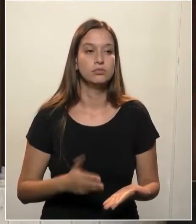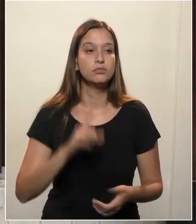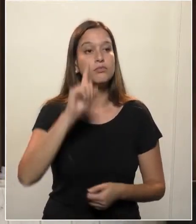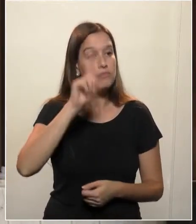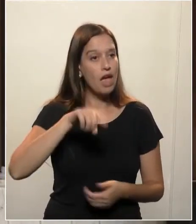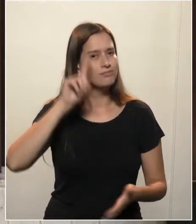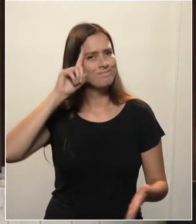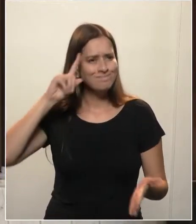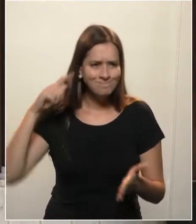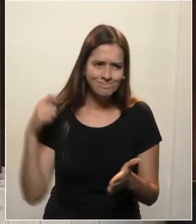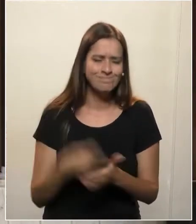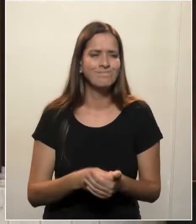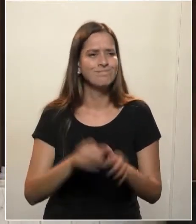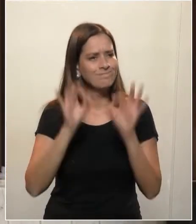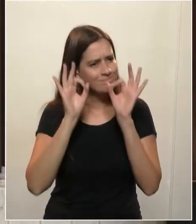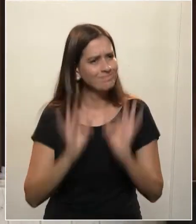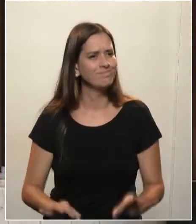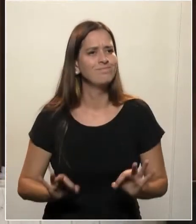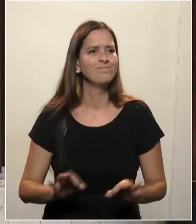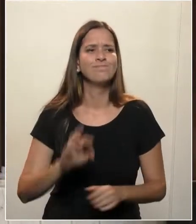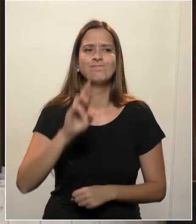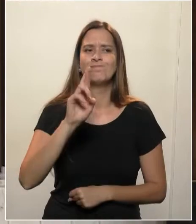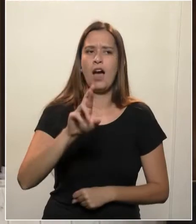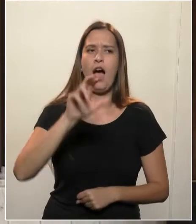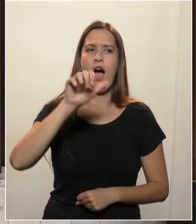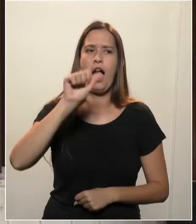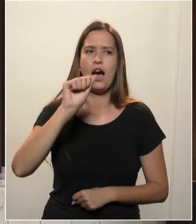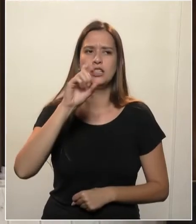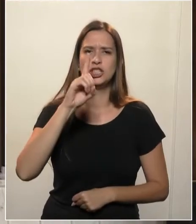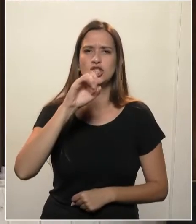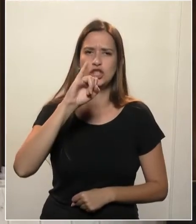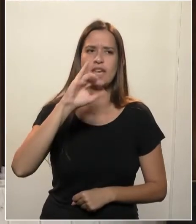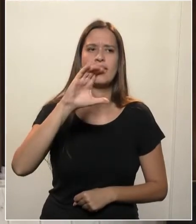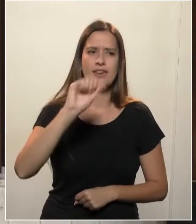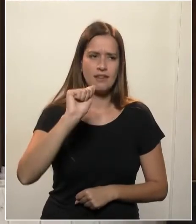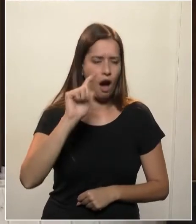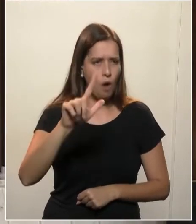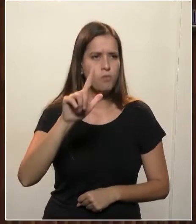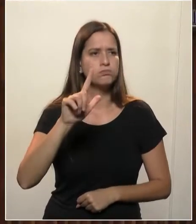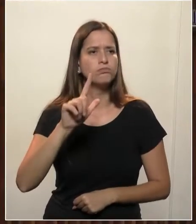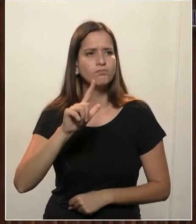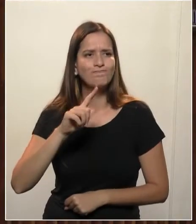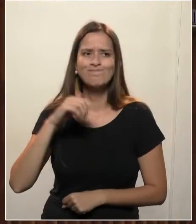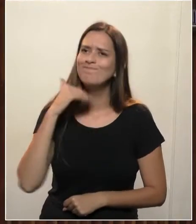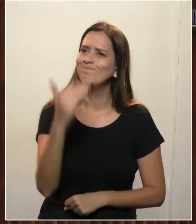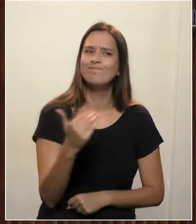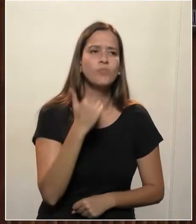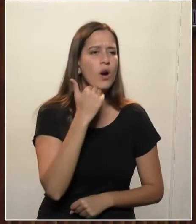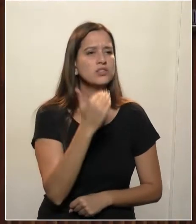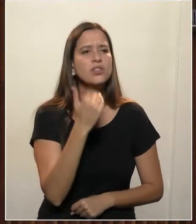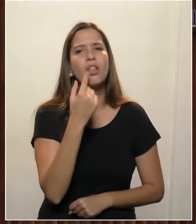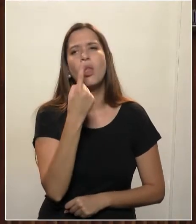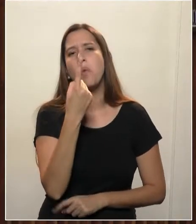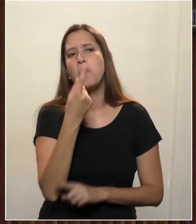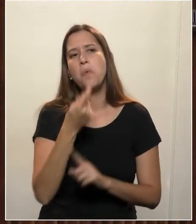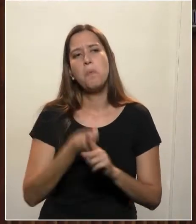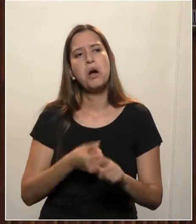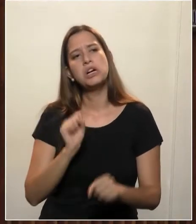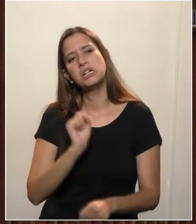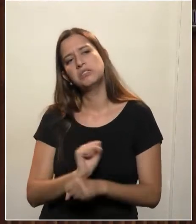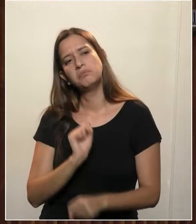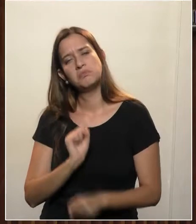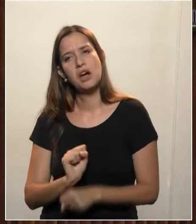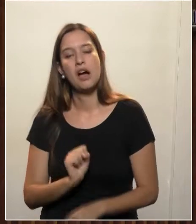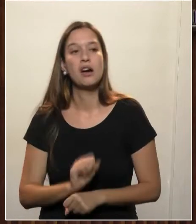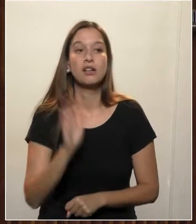decisão radical, não adianta tomar a decisão daqui a um mês. Ou então nós deixamos para todo mundo